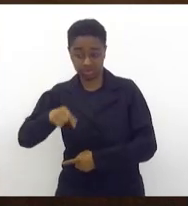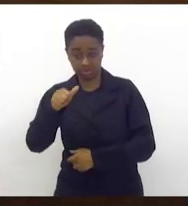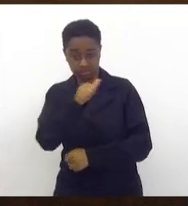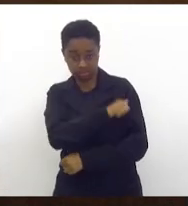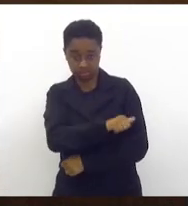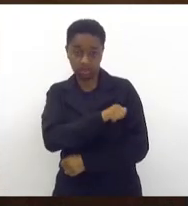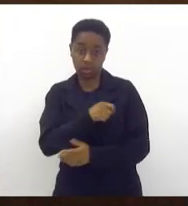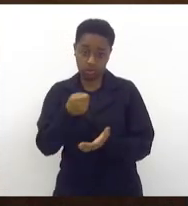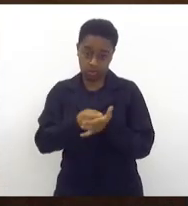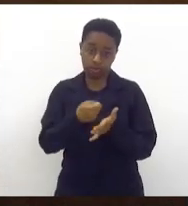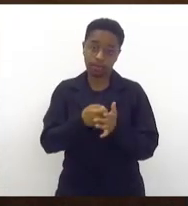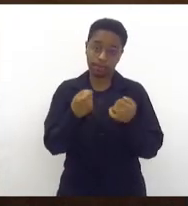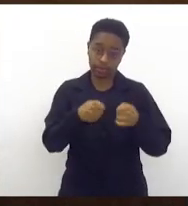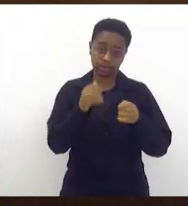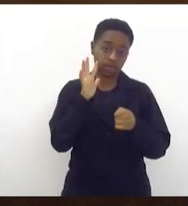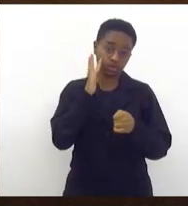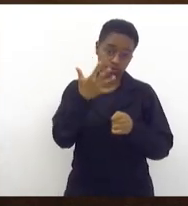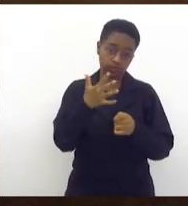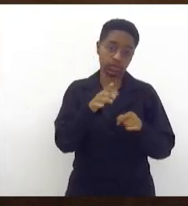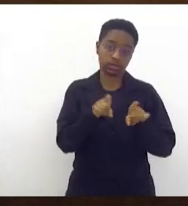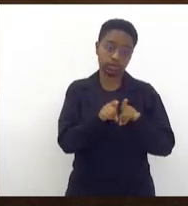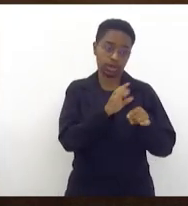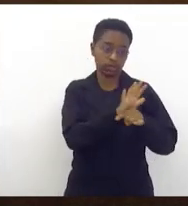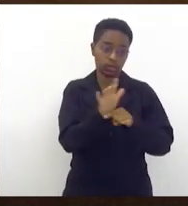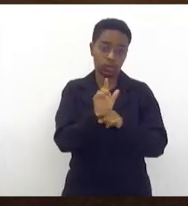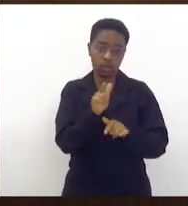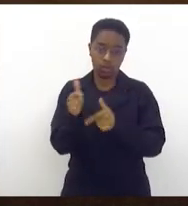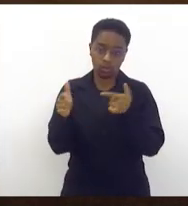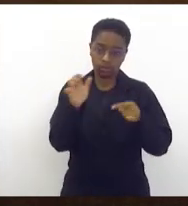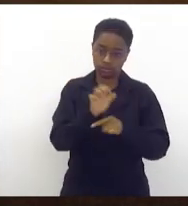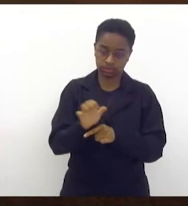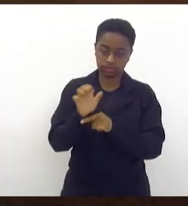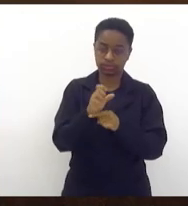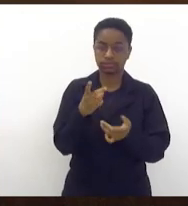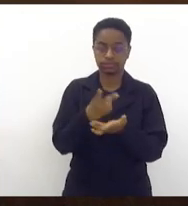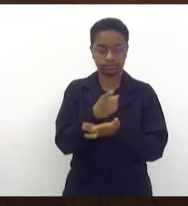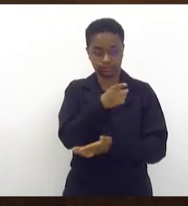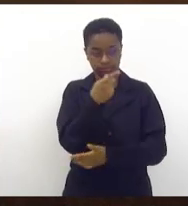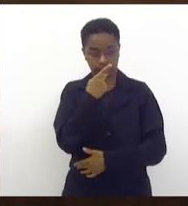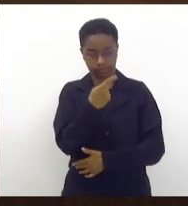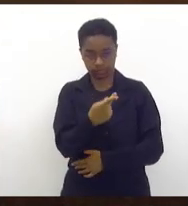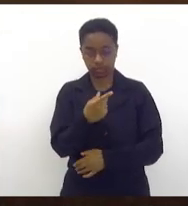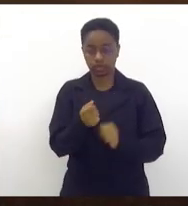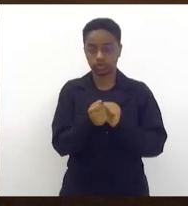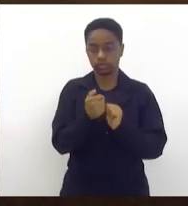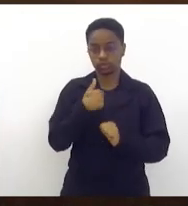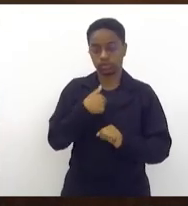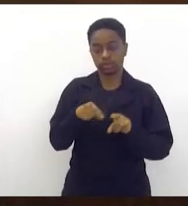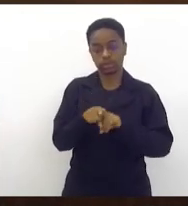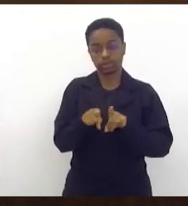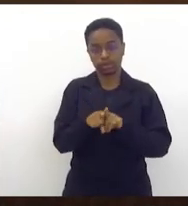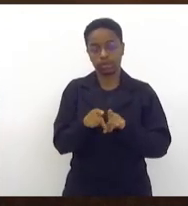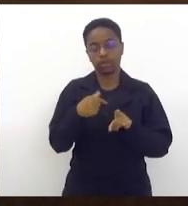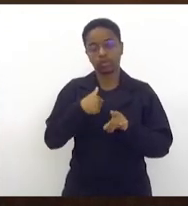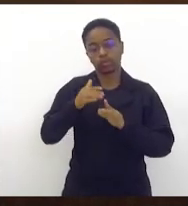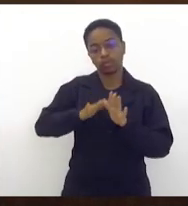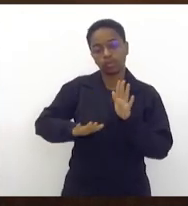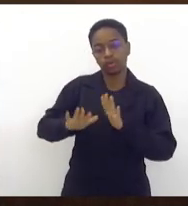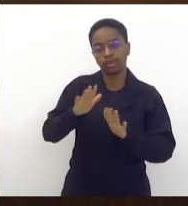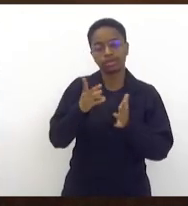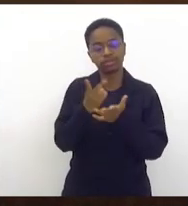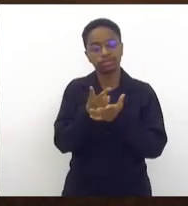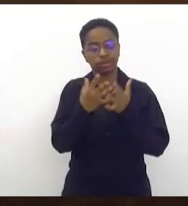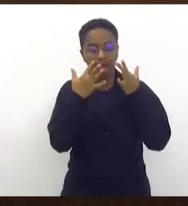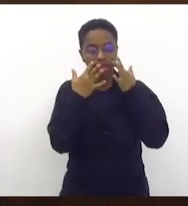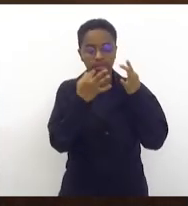obrigatoriamente, resolver para todos. Foi sempre as palavras de vossa excelência comigo e sempre tive cuidado de ouvir com